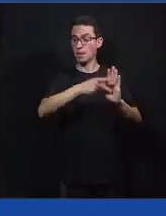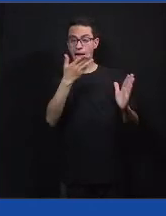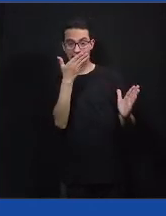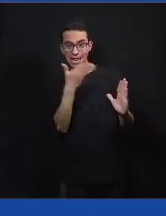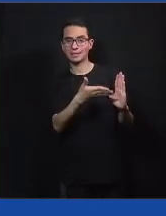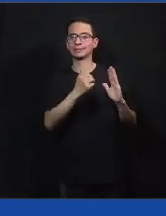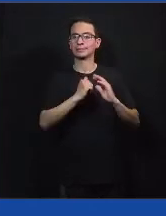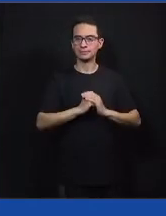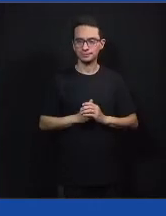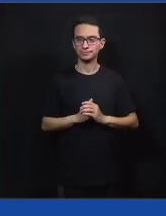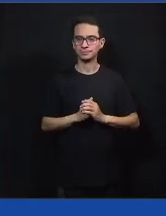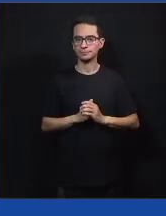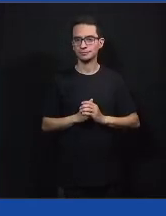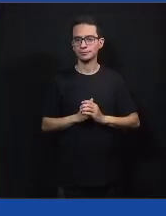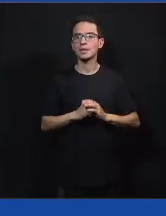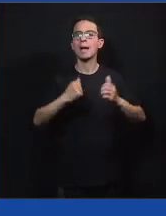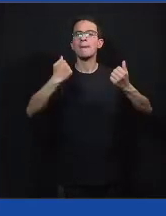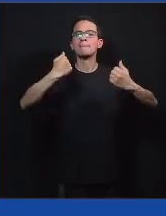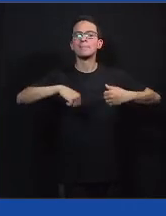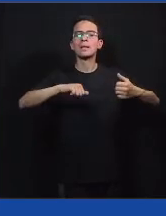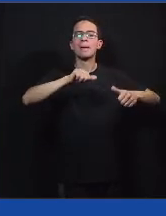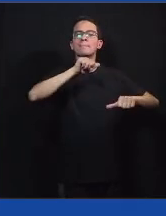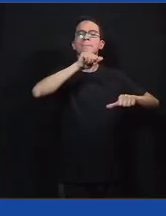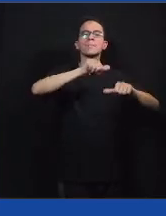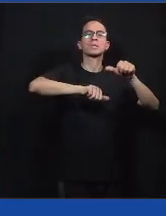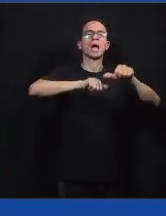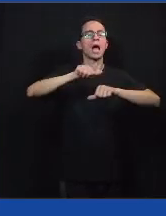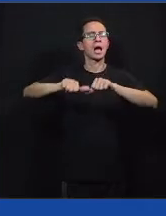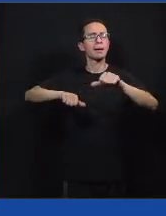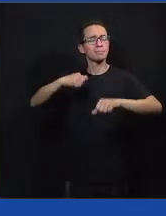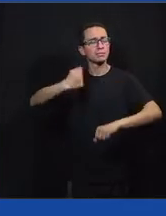que tenham mudança é fundamental.